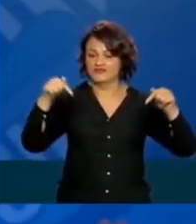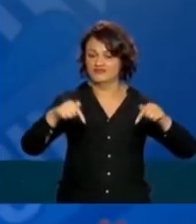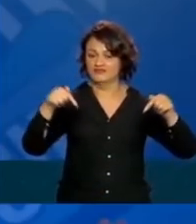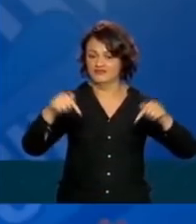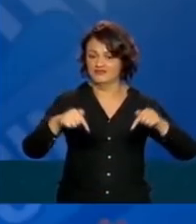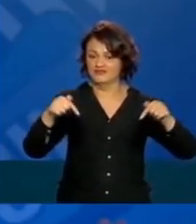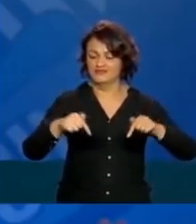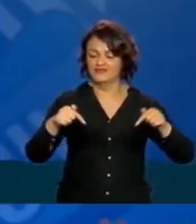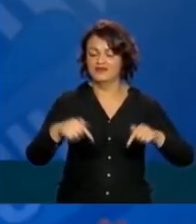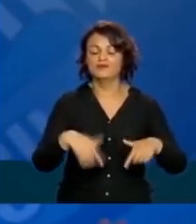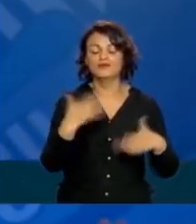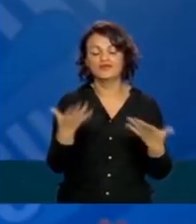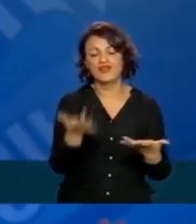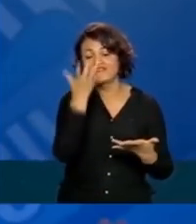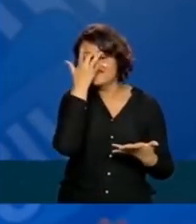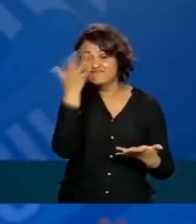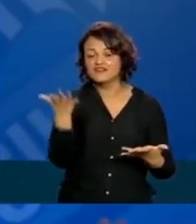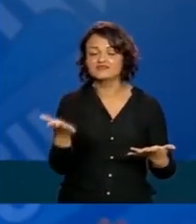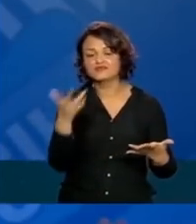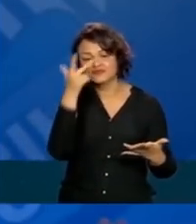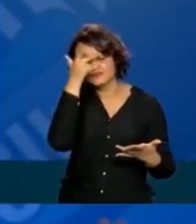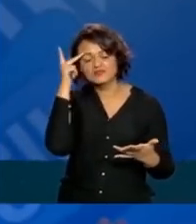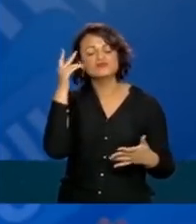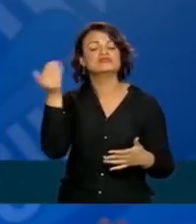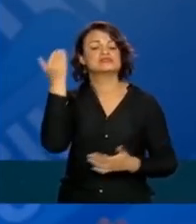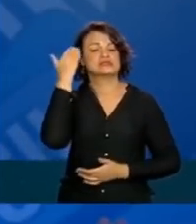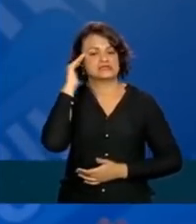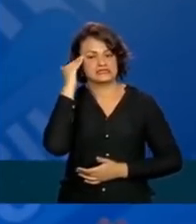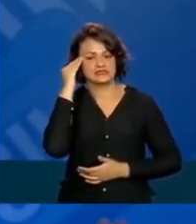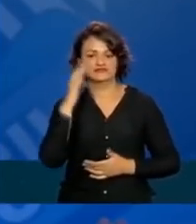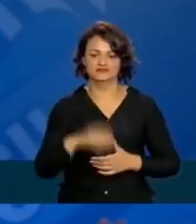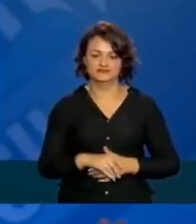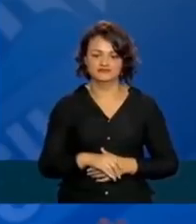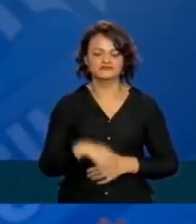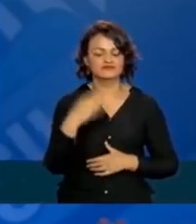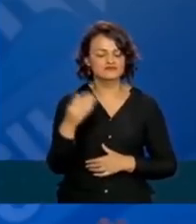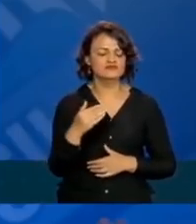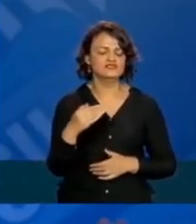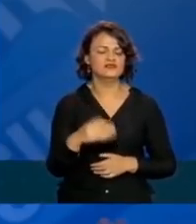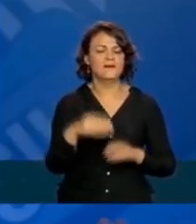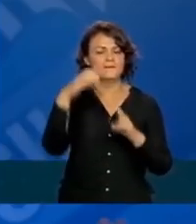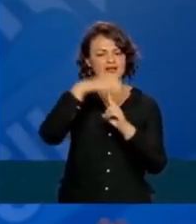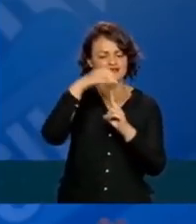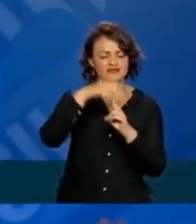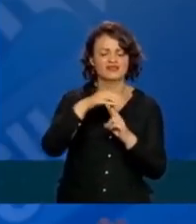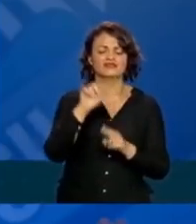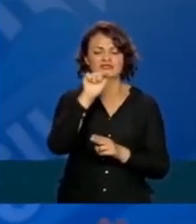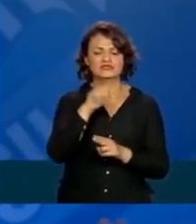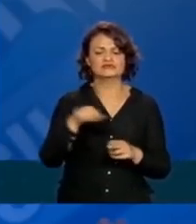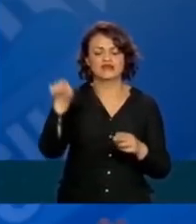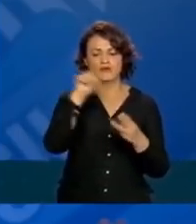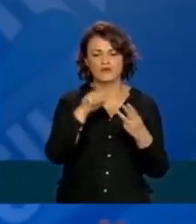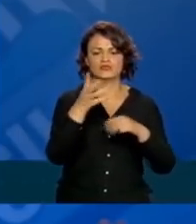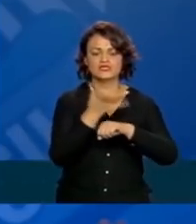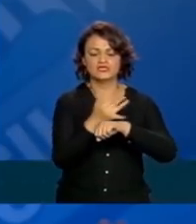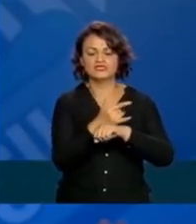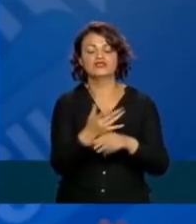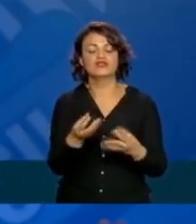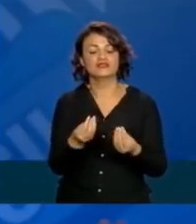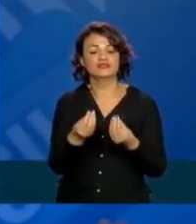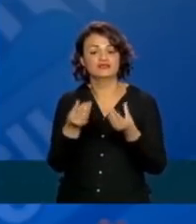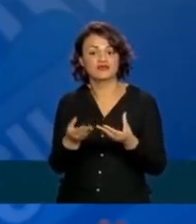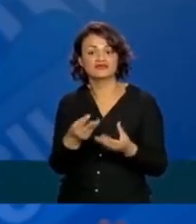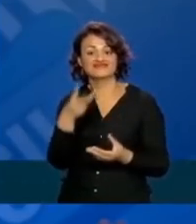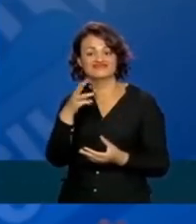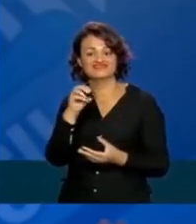maneira mais fácil das pessoas entenderem. Então, Bradesco, Itaú, Santander doaram 30 tomógrafos